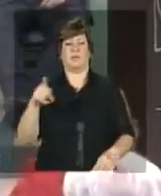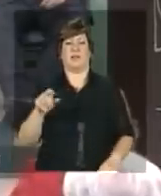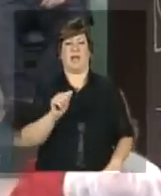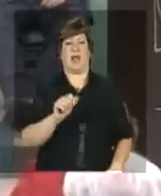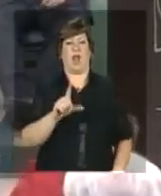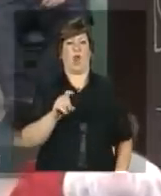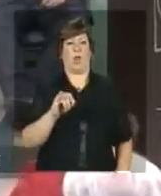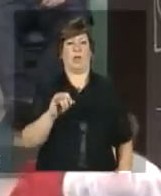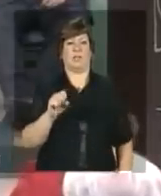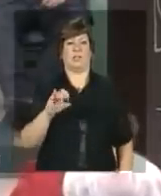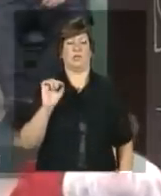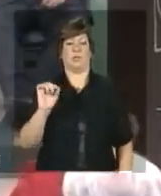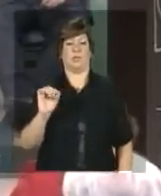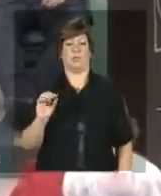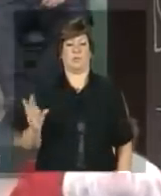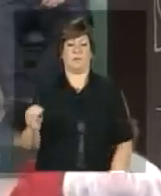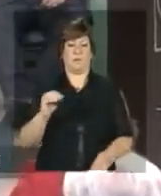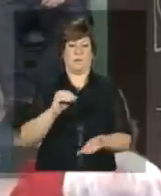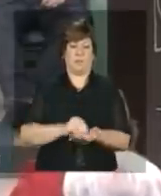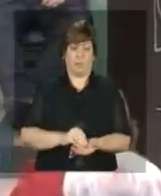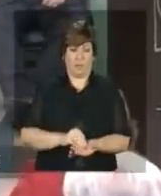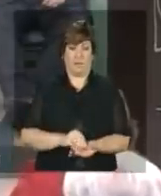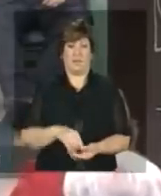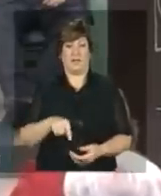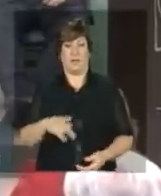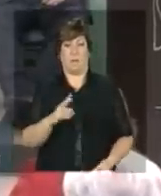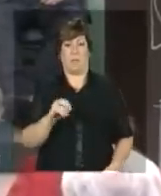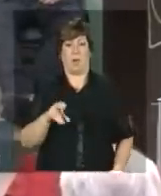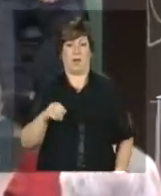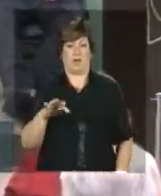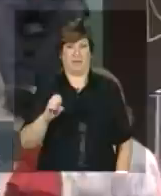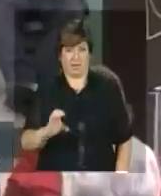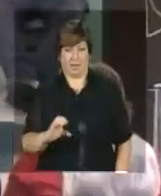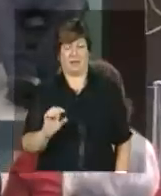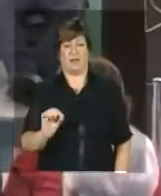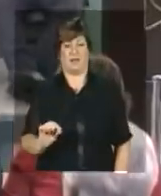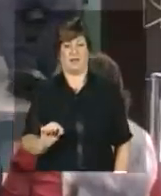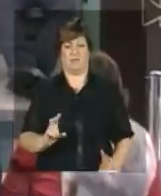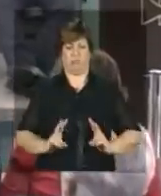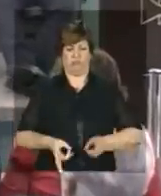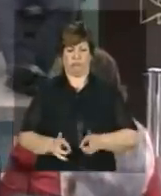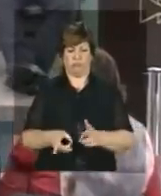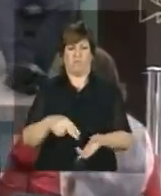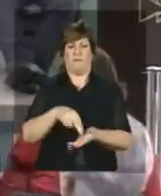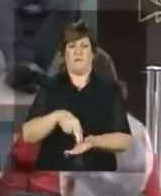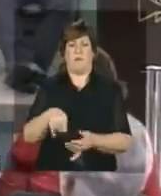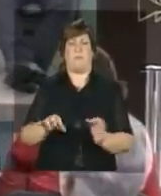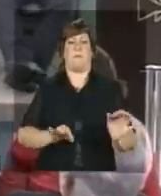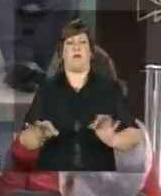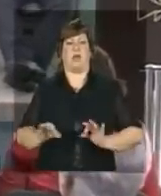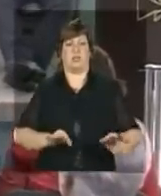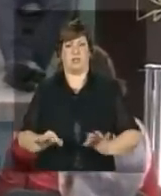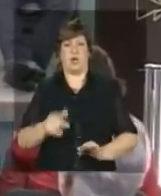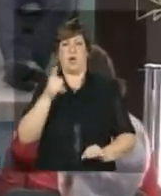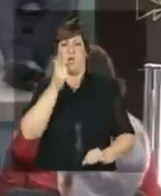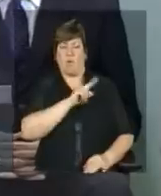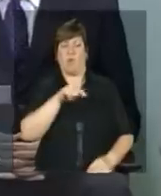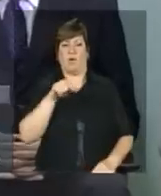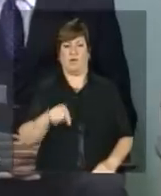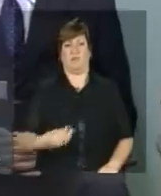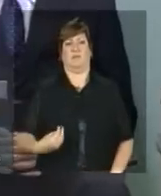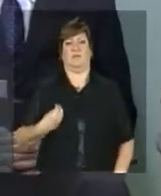Mercadante em pé o Pronatec garantir que ele seja executado e